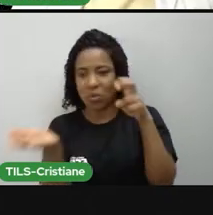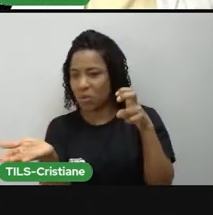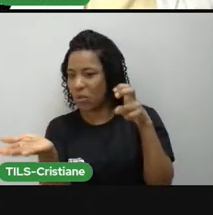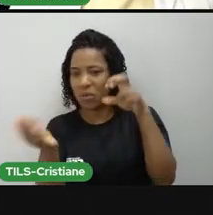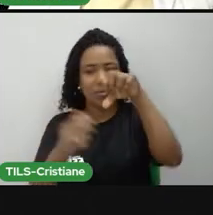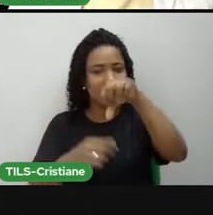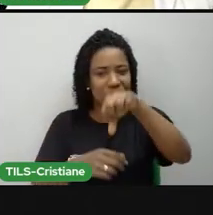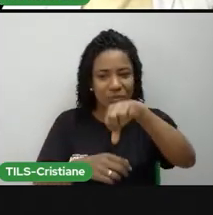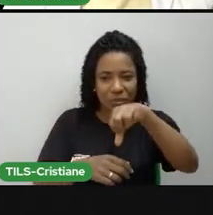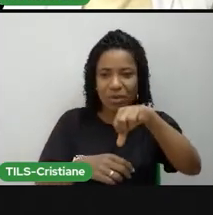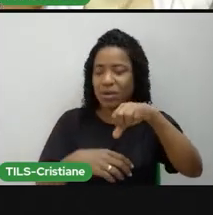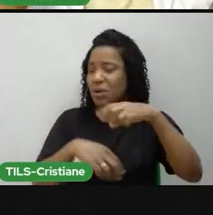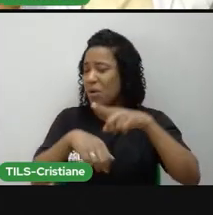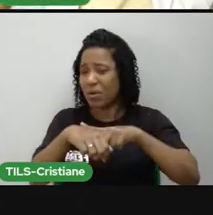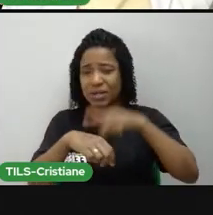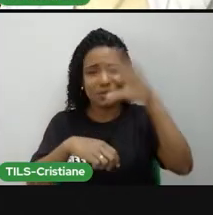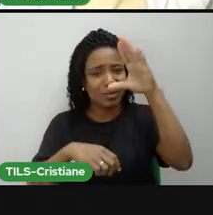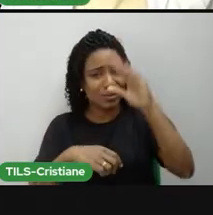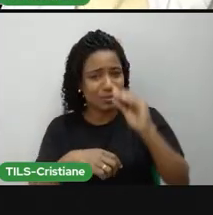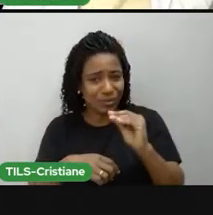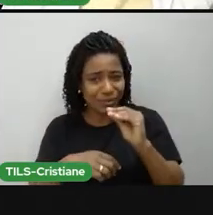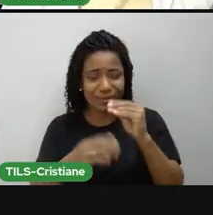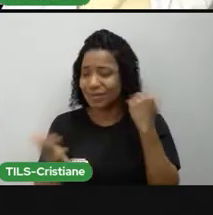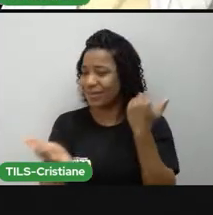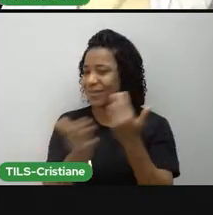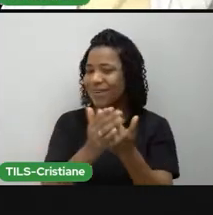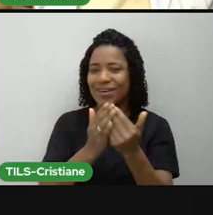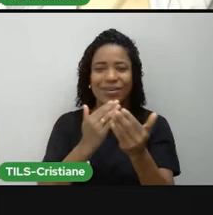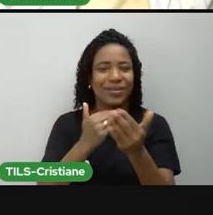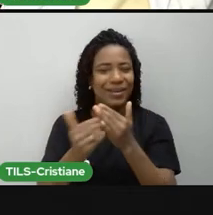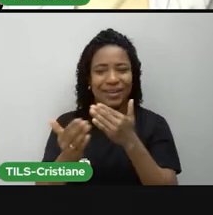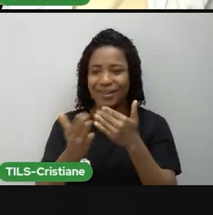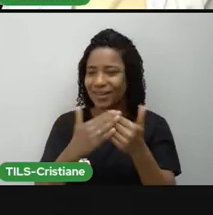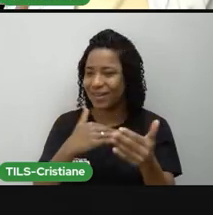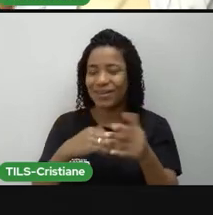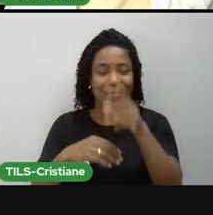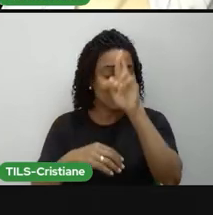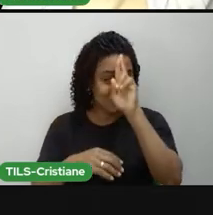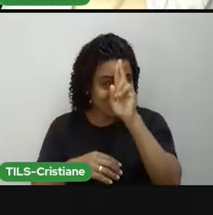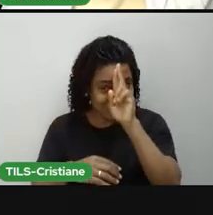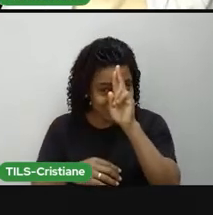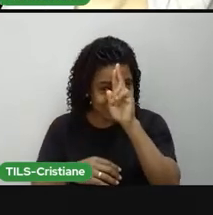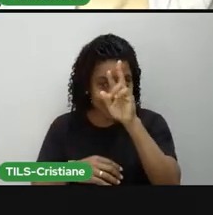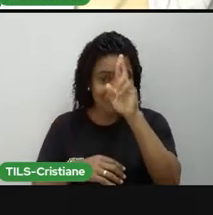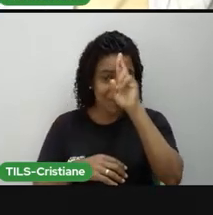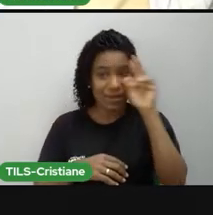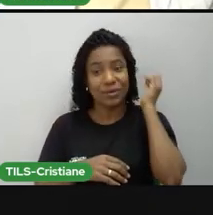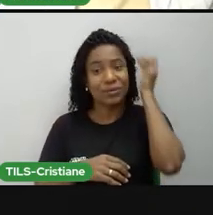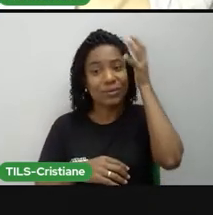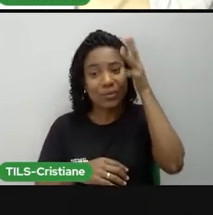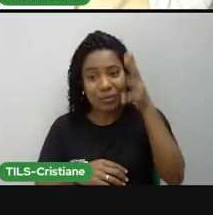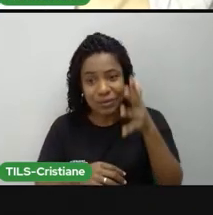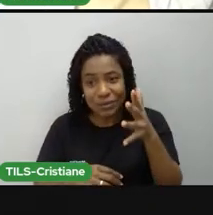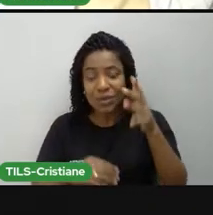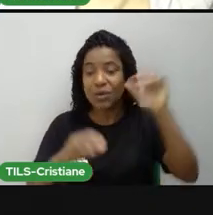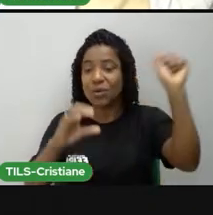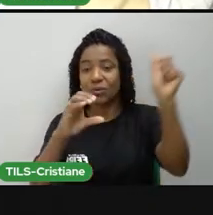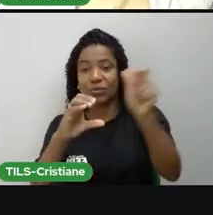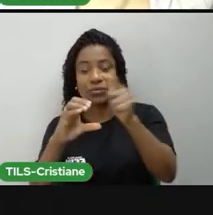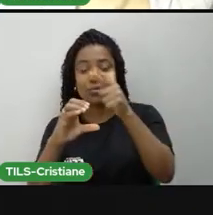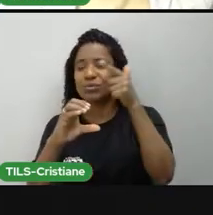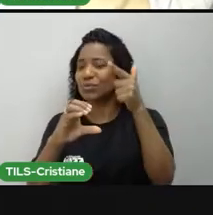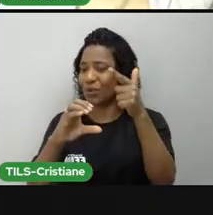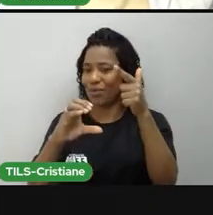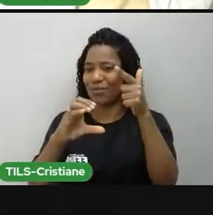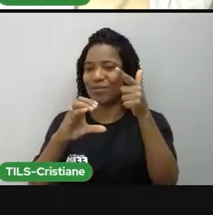se eu estou falando de 21 horas, não importa se eu estou falando de meio-dia, se eu estou falando de meia-noite, o Sol vai estar lá